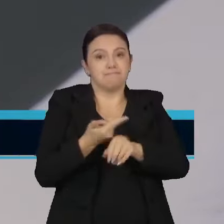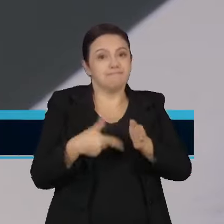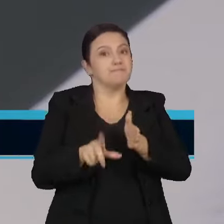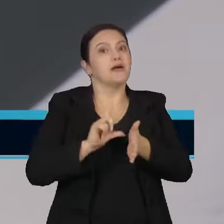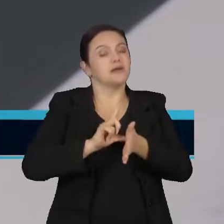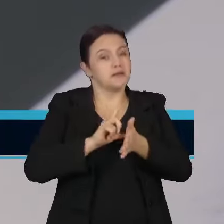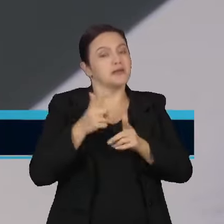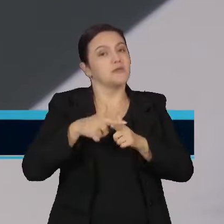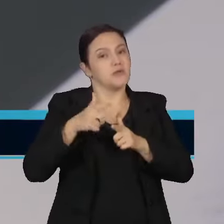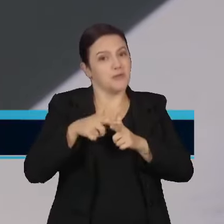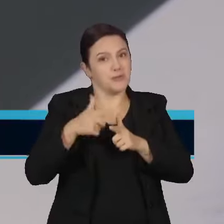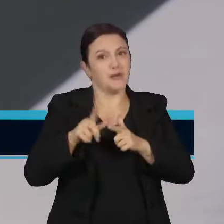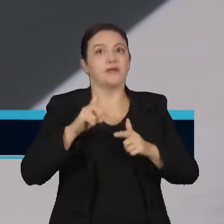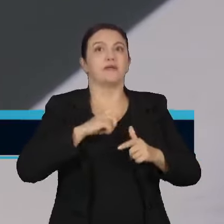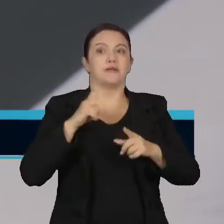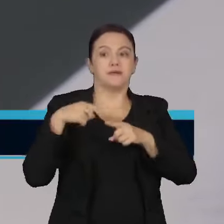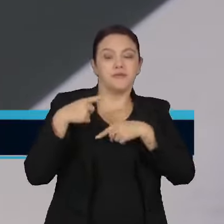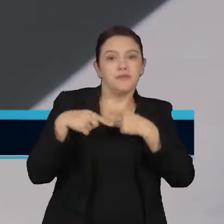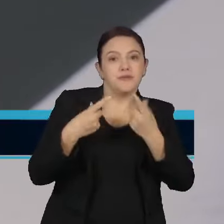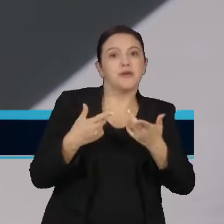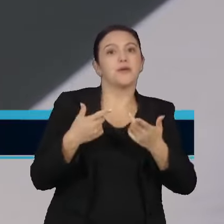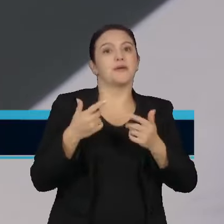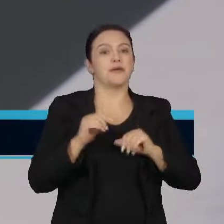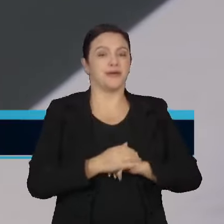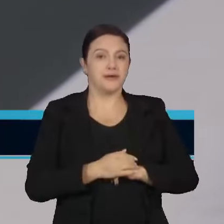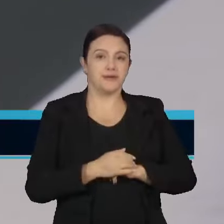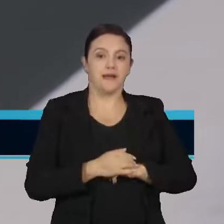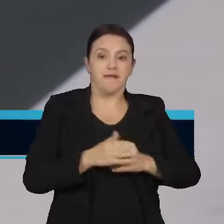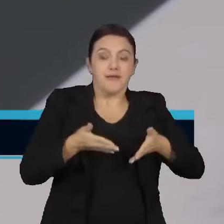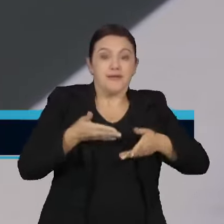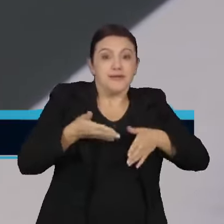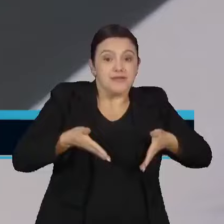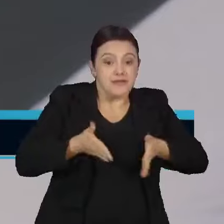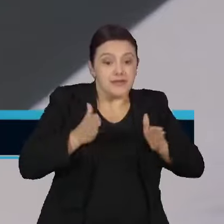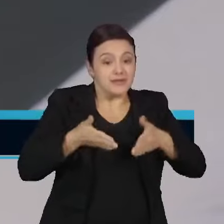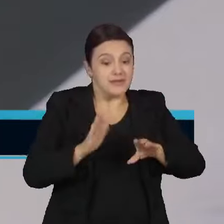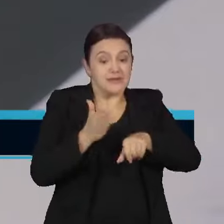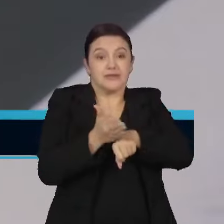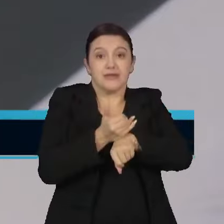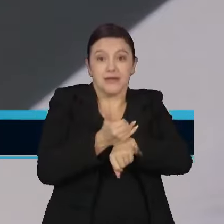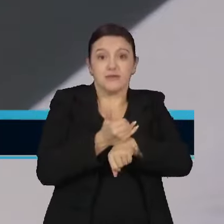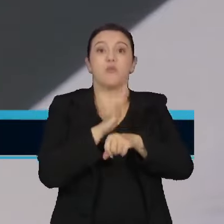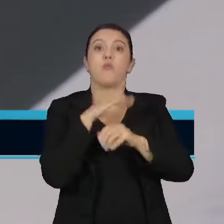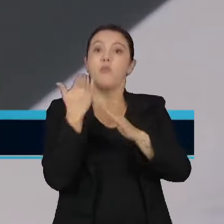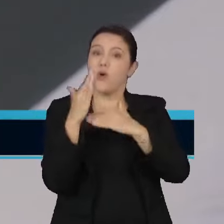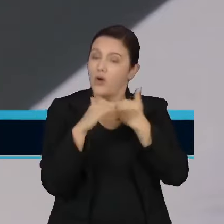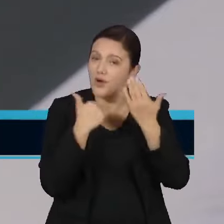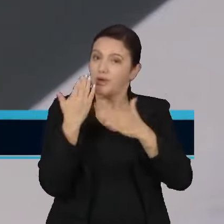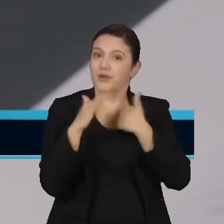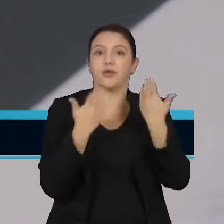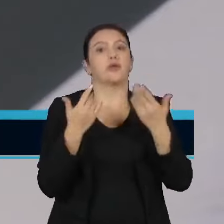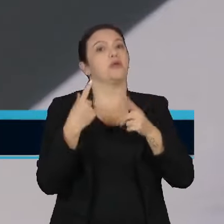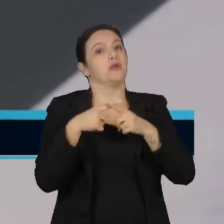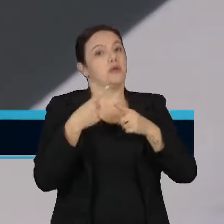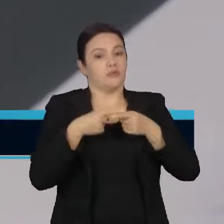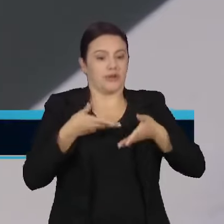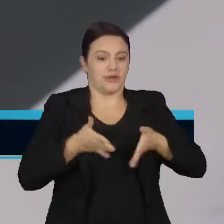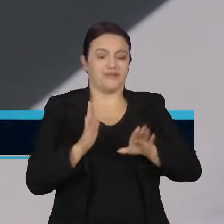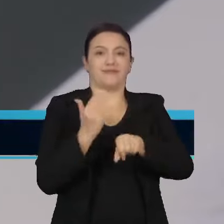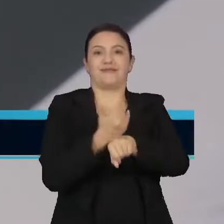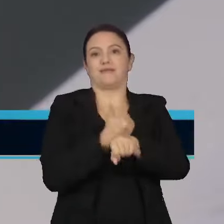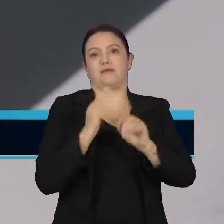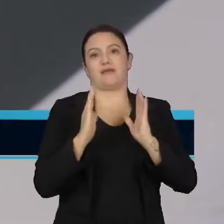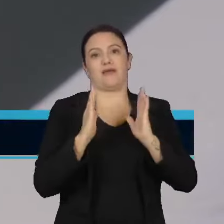-nascido. Então você vai ter uma geração maior de prematuridade, de crianças que vão acabar morrendo por causa de uma prematuridade.